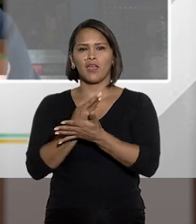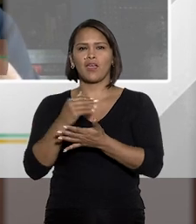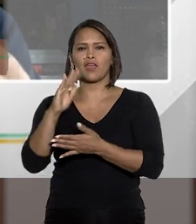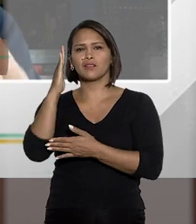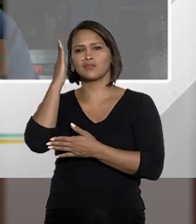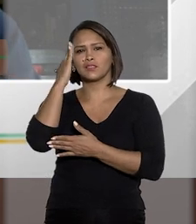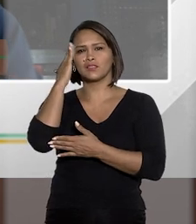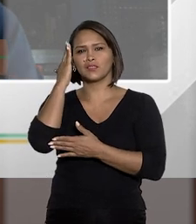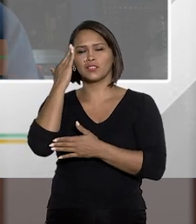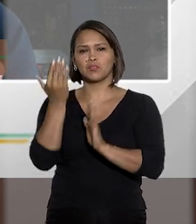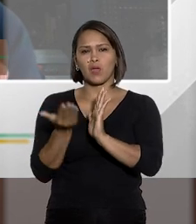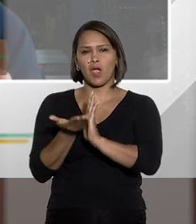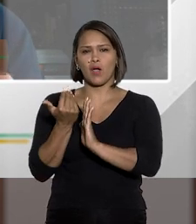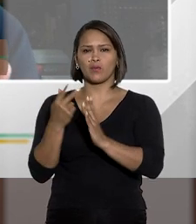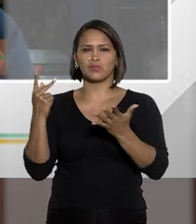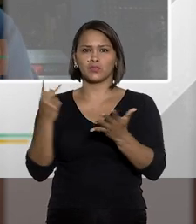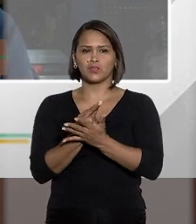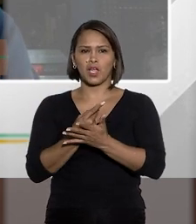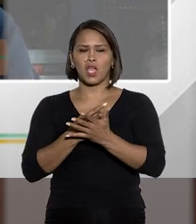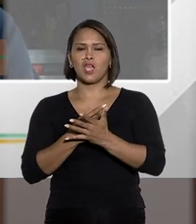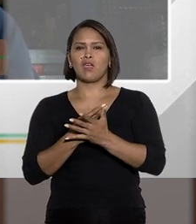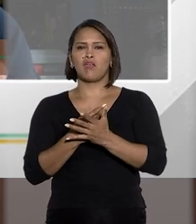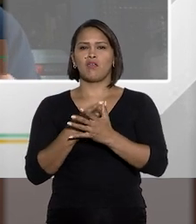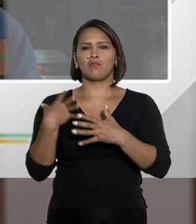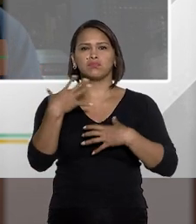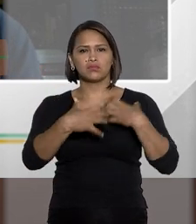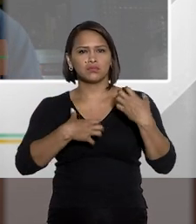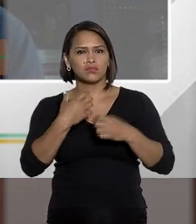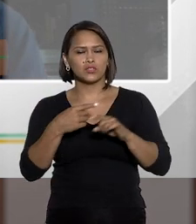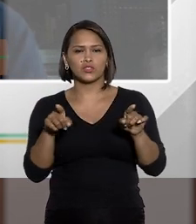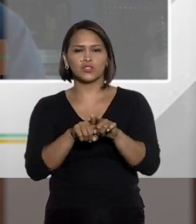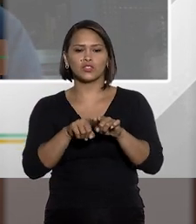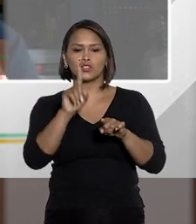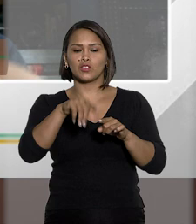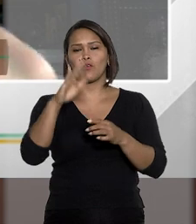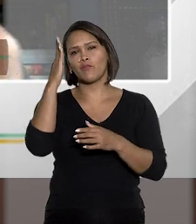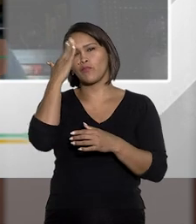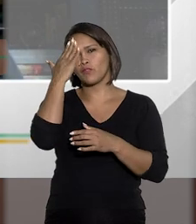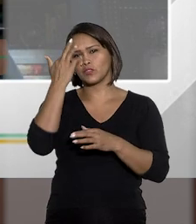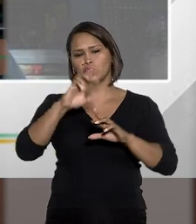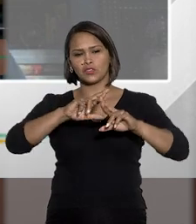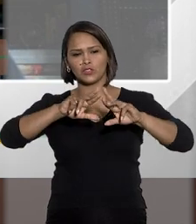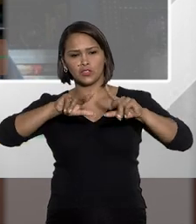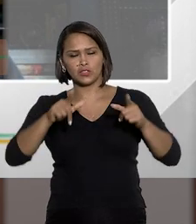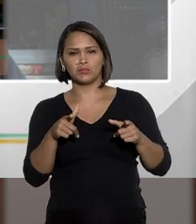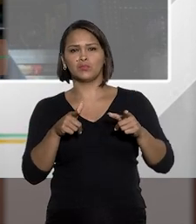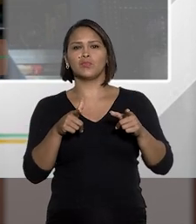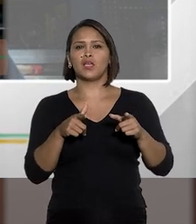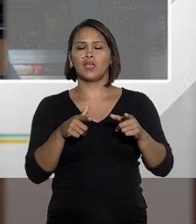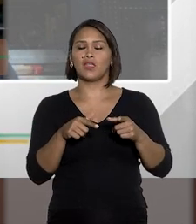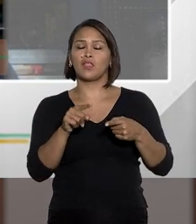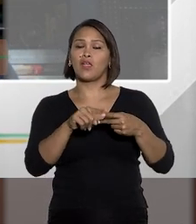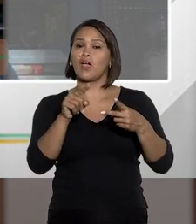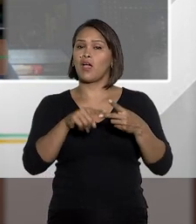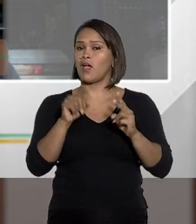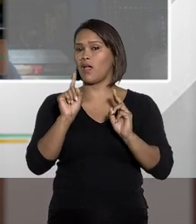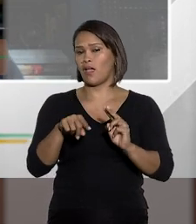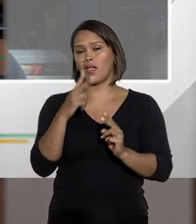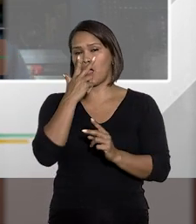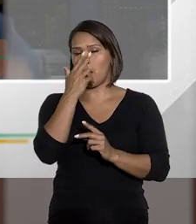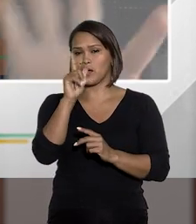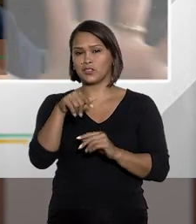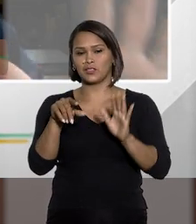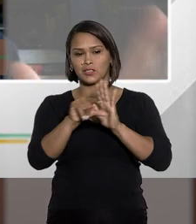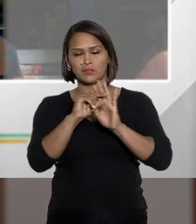interpretação teratológica monstruosa. Se for uma interpretação teratológica monstruosa,